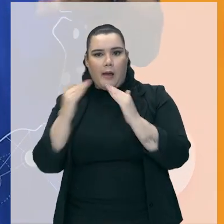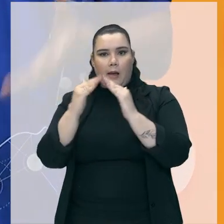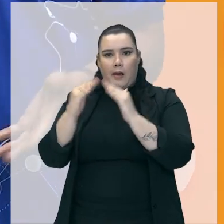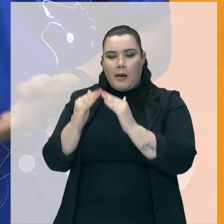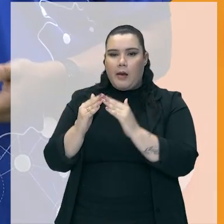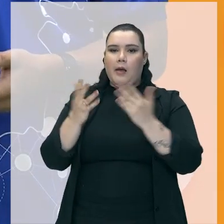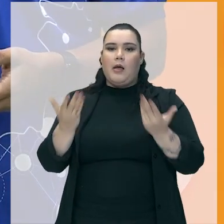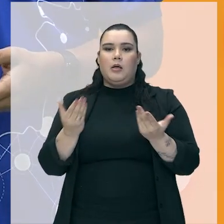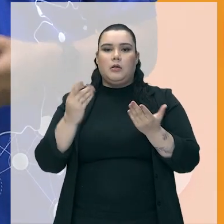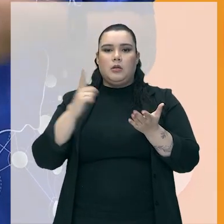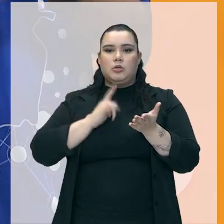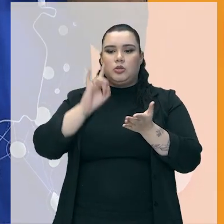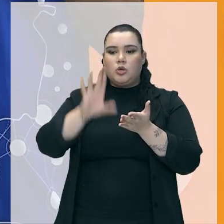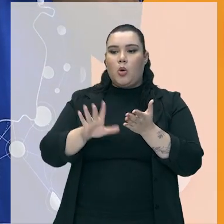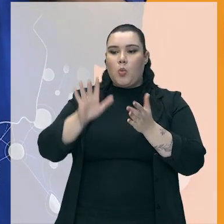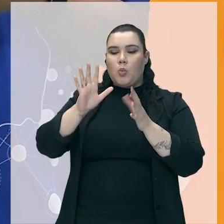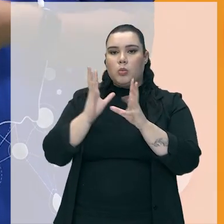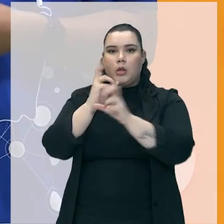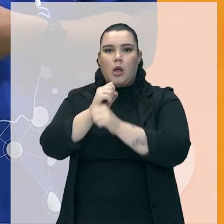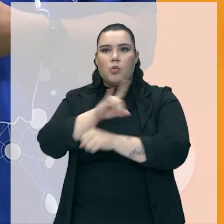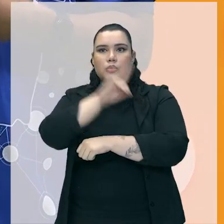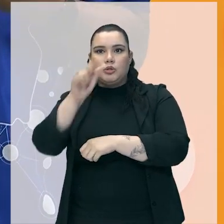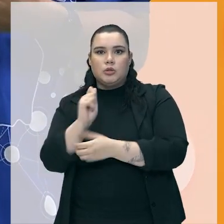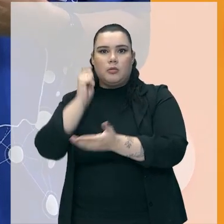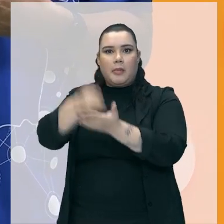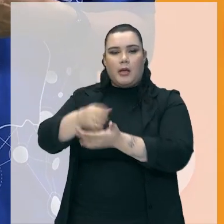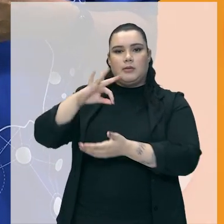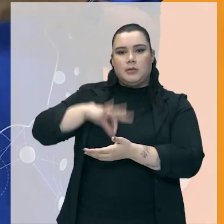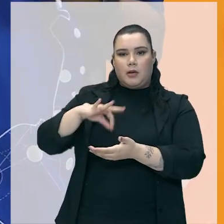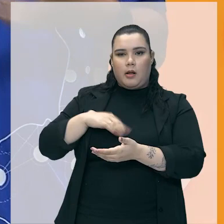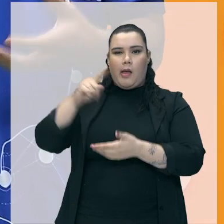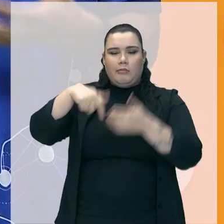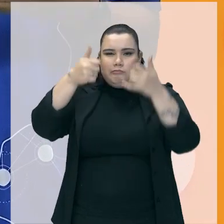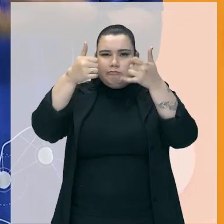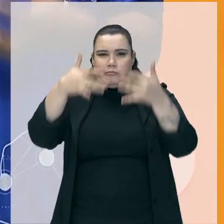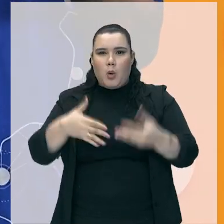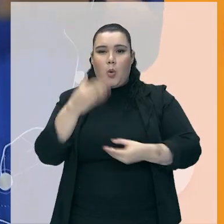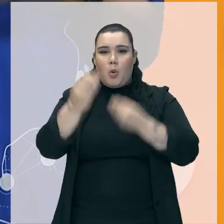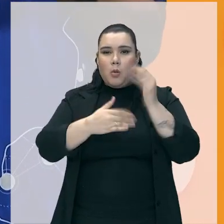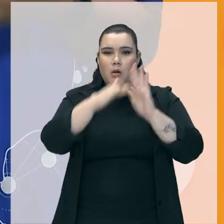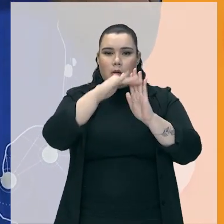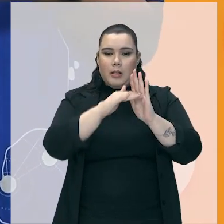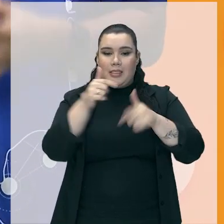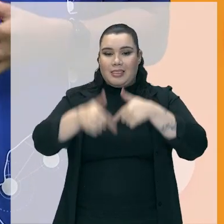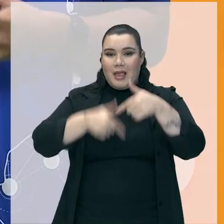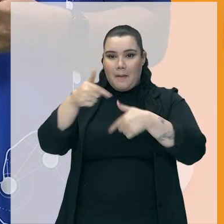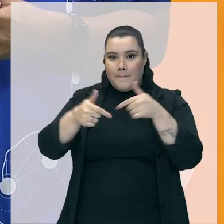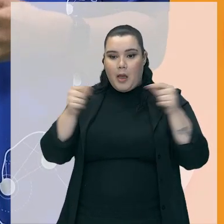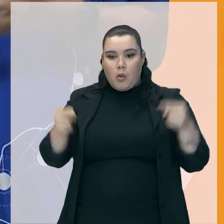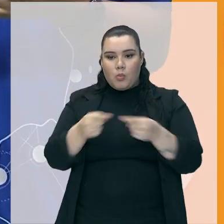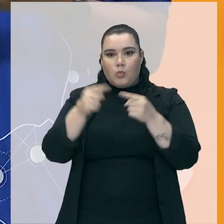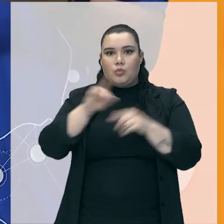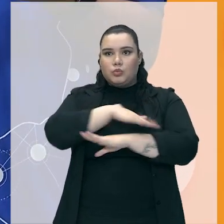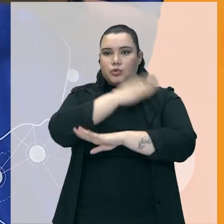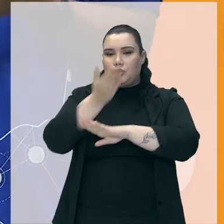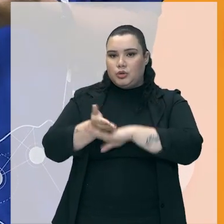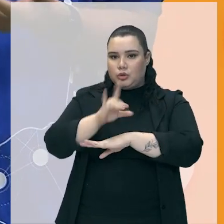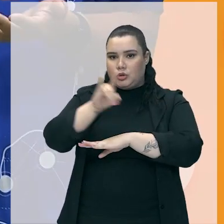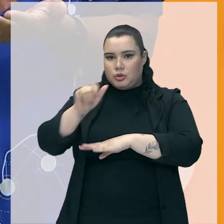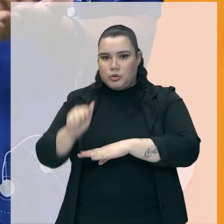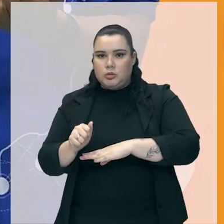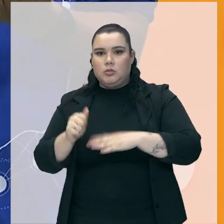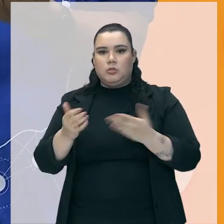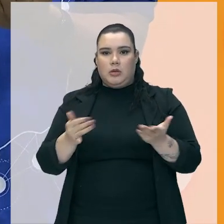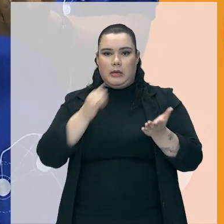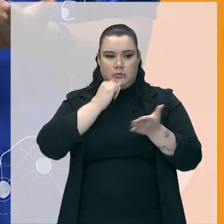pagos ali, né, por produtividade. É um documentário que questiona muito a questão desse trabalho por produtividade, né? Negócio desse